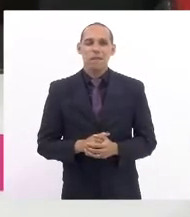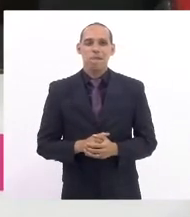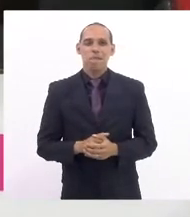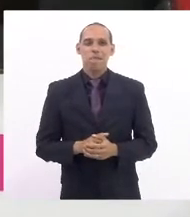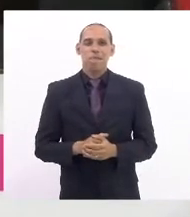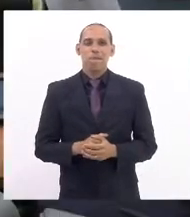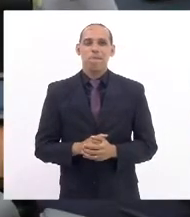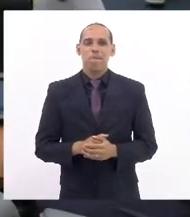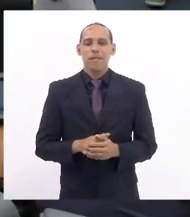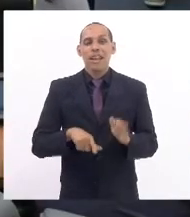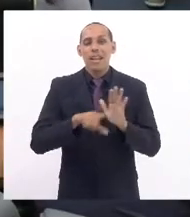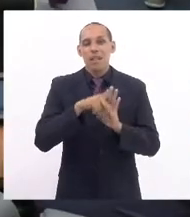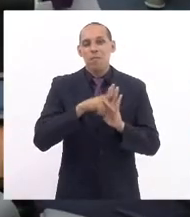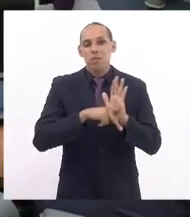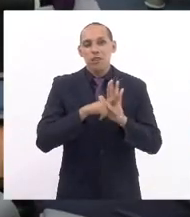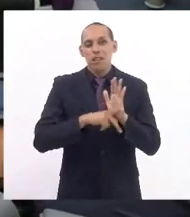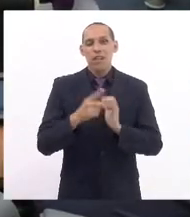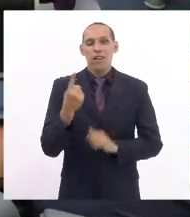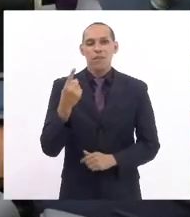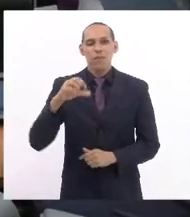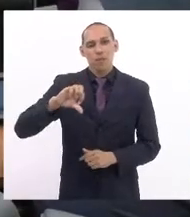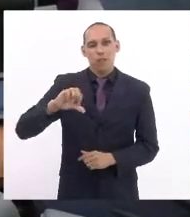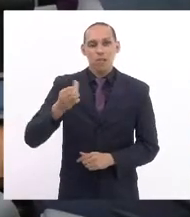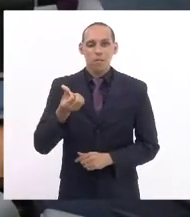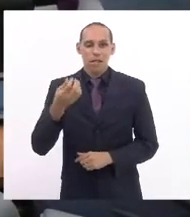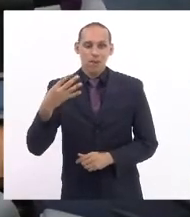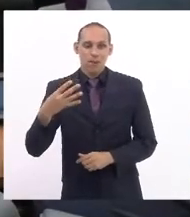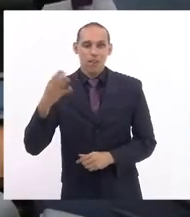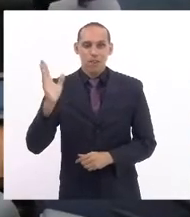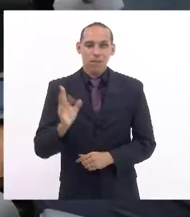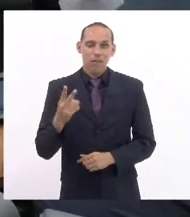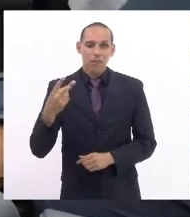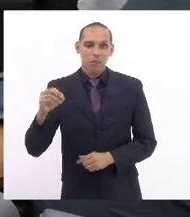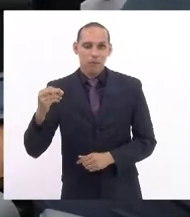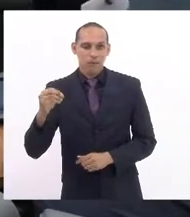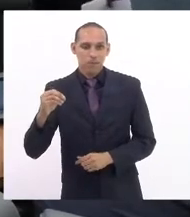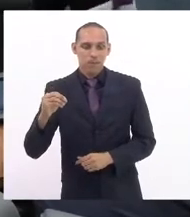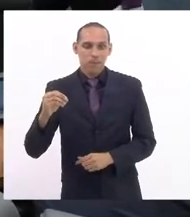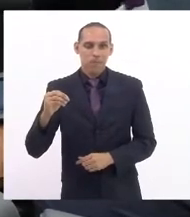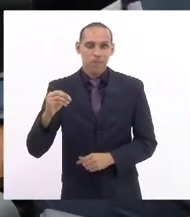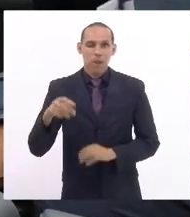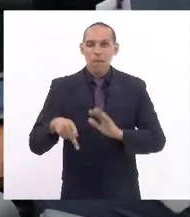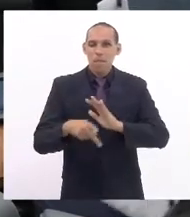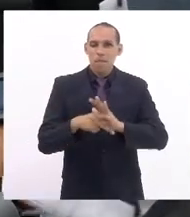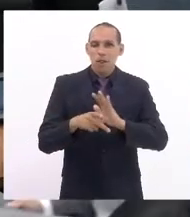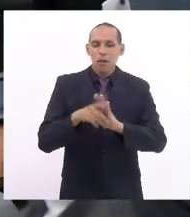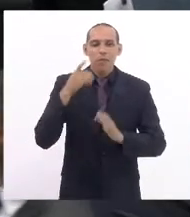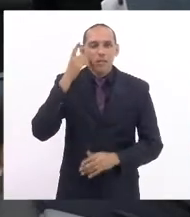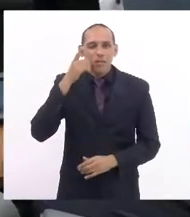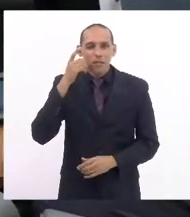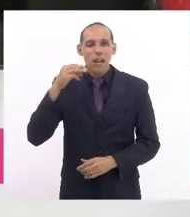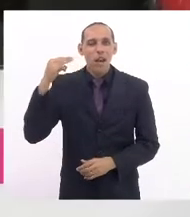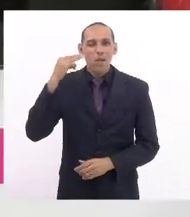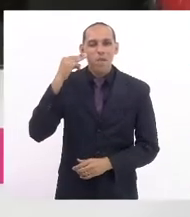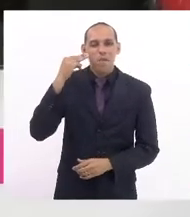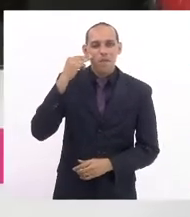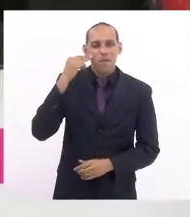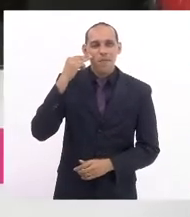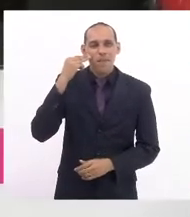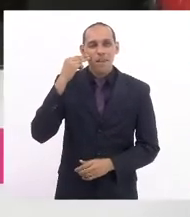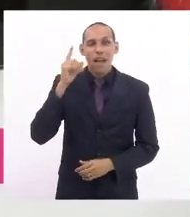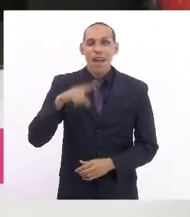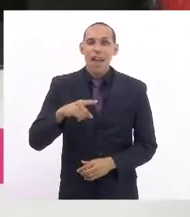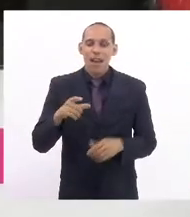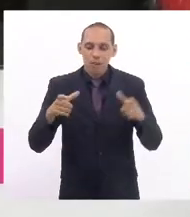projeto de lei número 1964-2020 de autoria da deputada Mônica Francisco que institui espaço